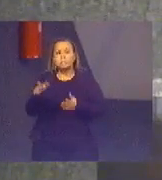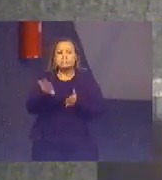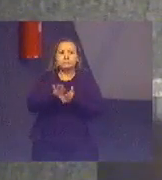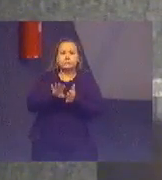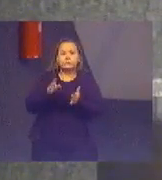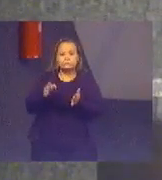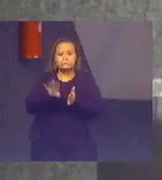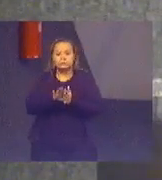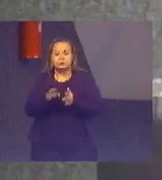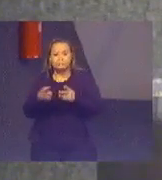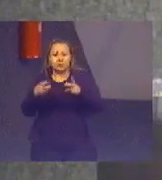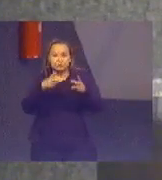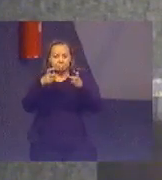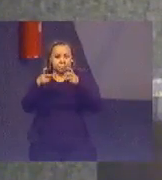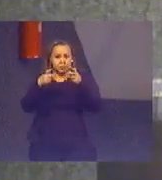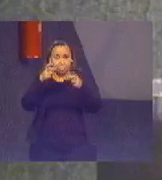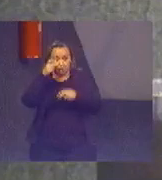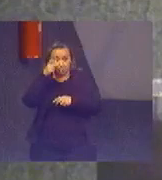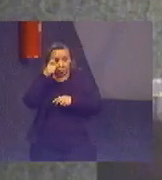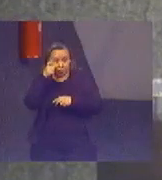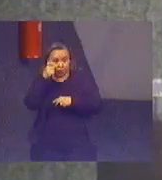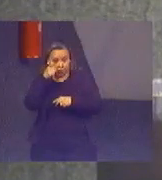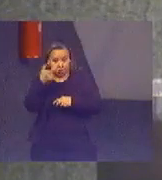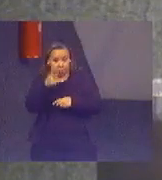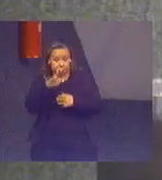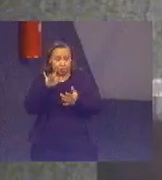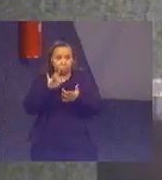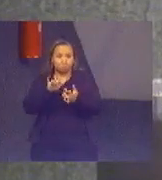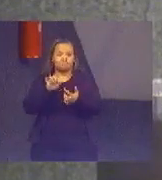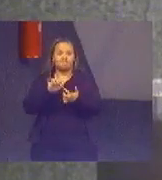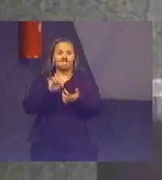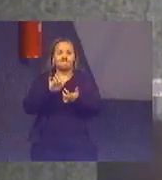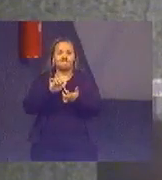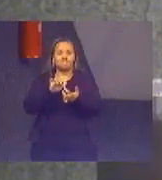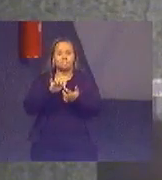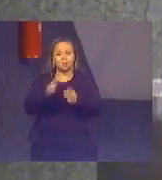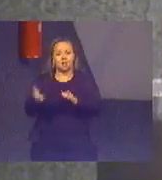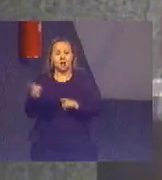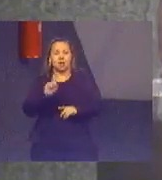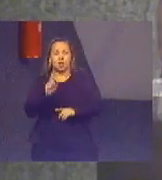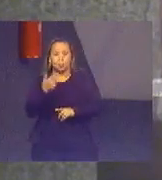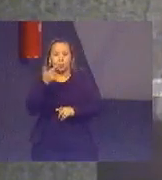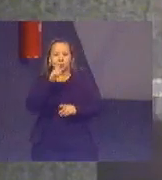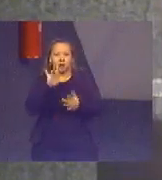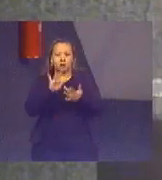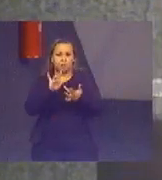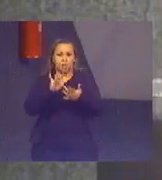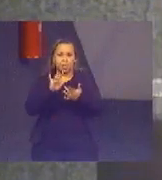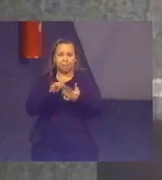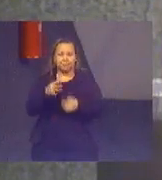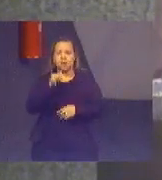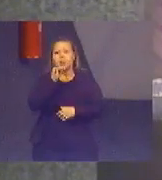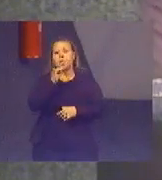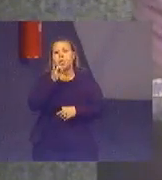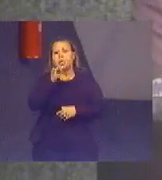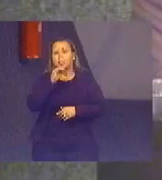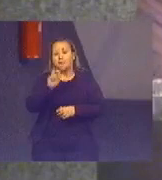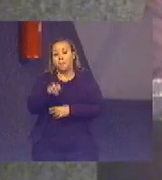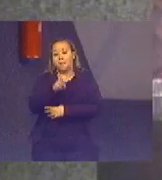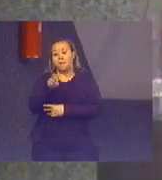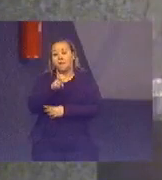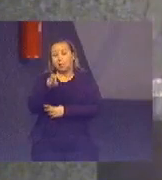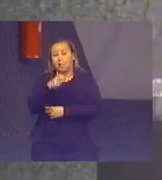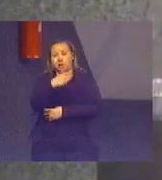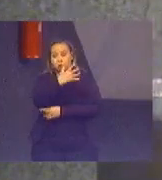os interesses da atuação governamental. Por exemplo, agrotóxicos. Existe uma